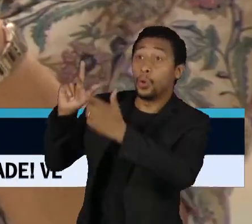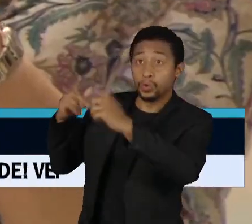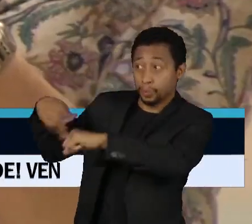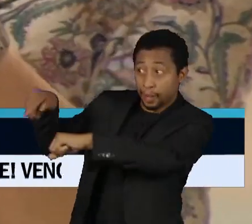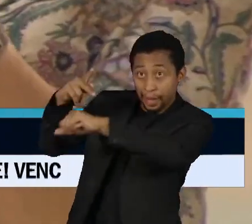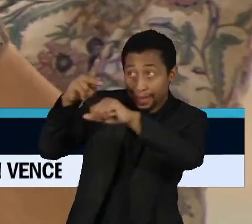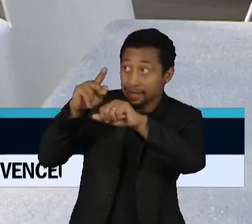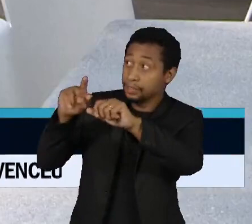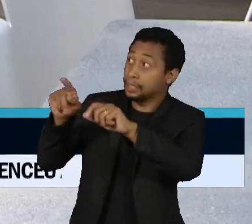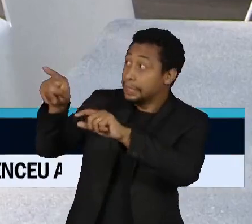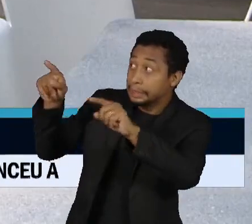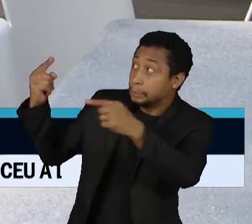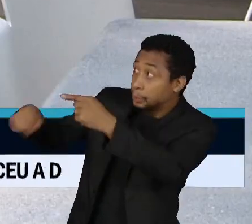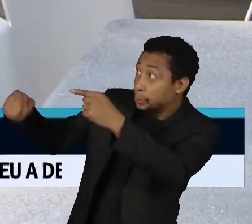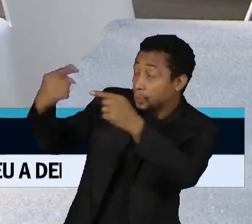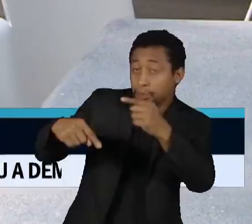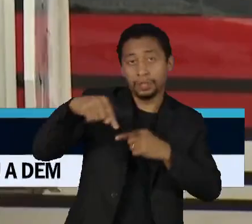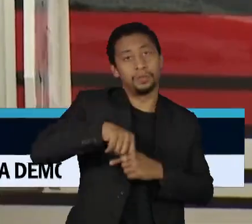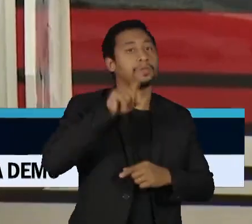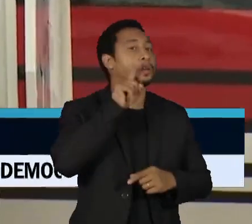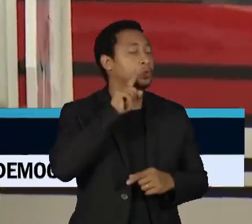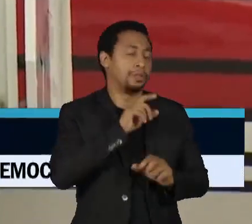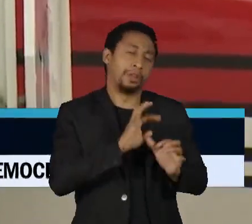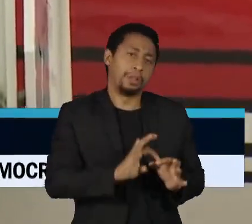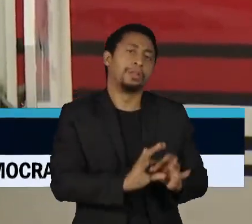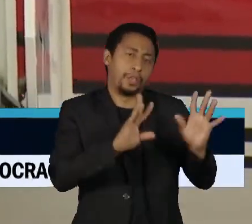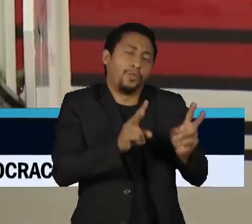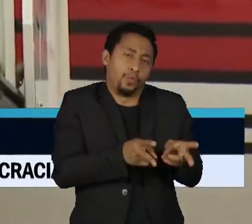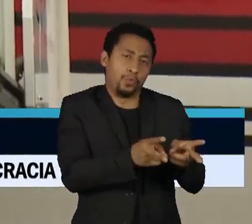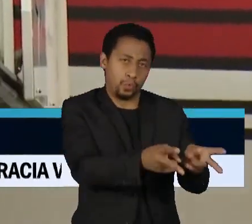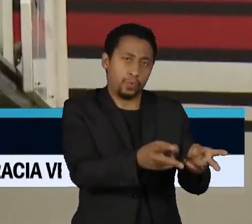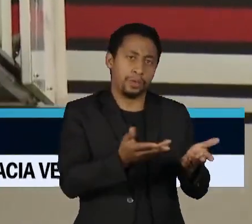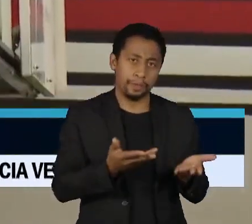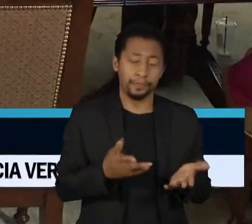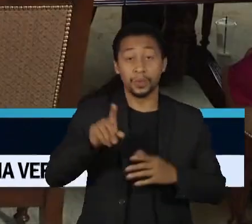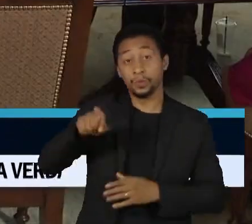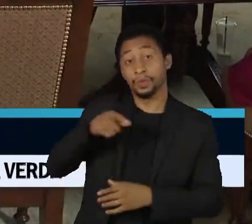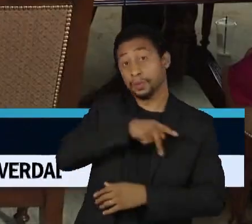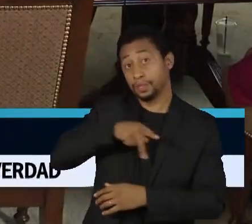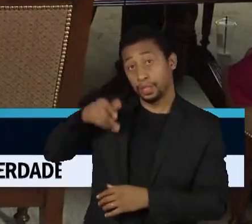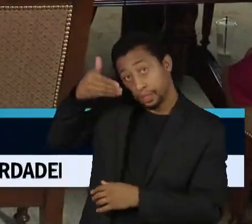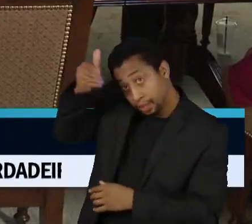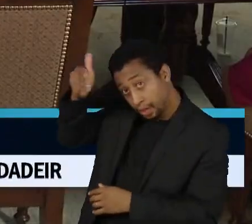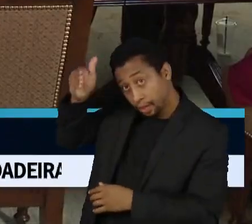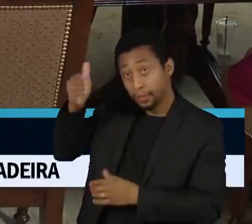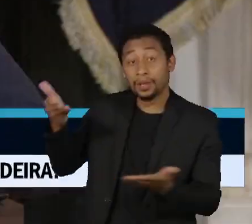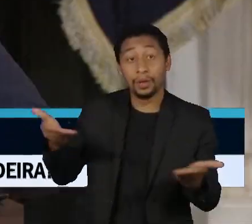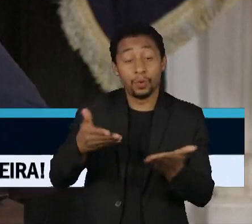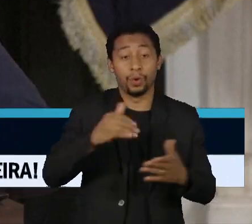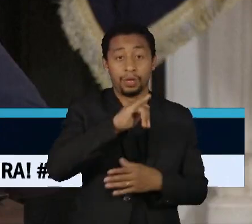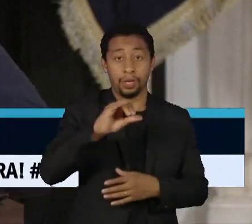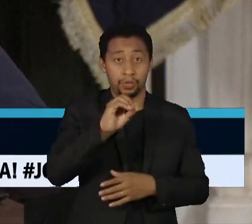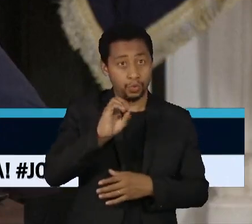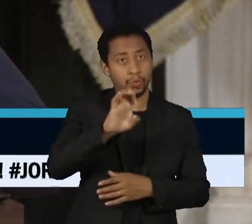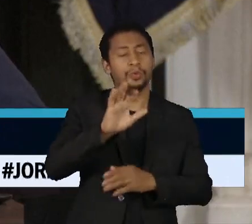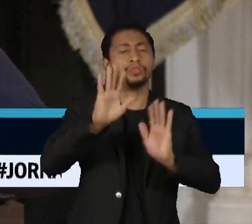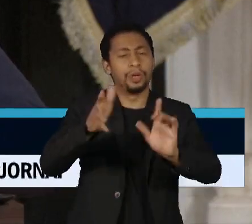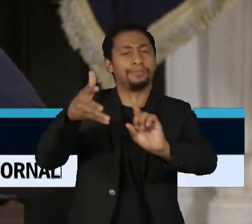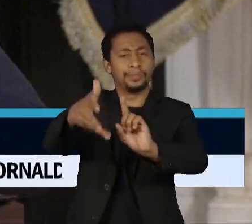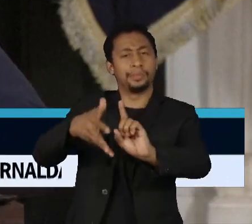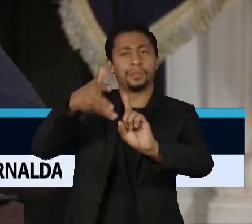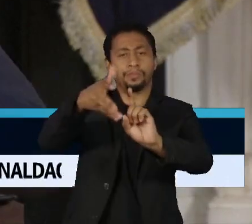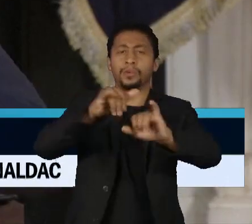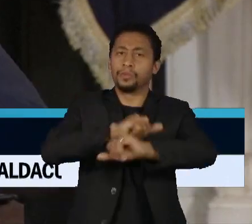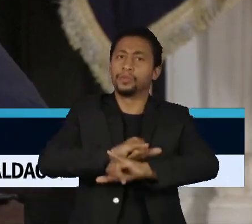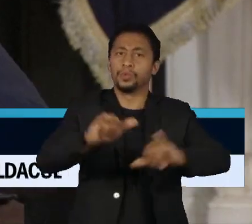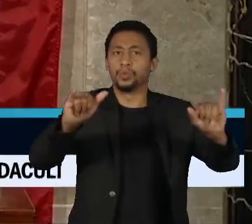acabam blindados, continuando no ar. O ex-presidente Donald Trump e o atual Joe Biden já se pronunciaram pelo fim